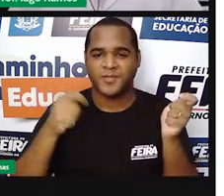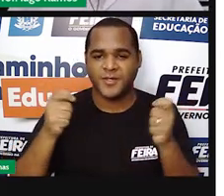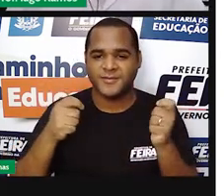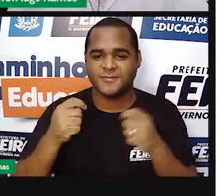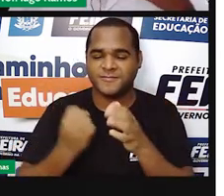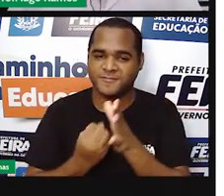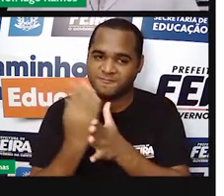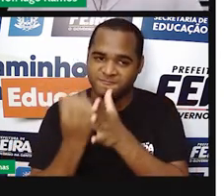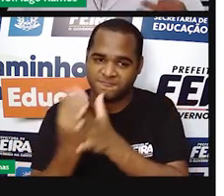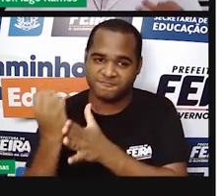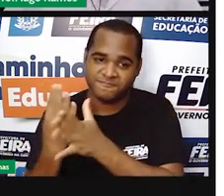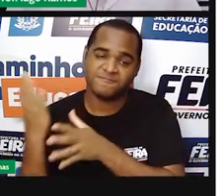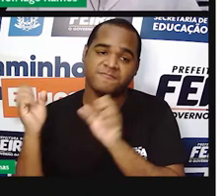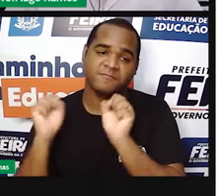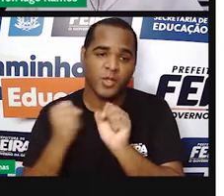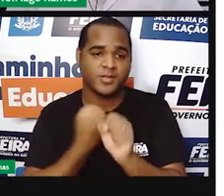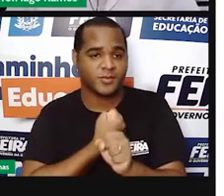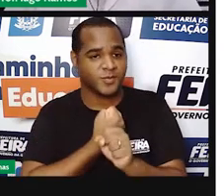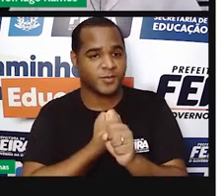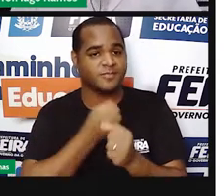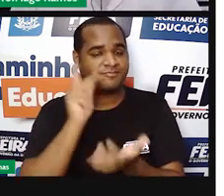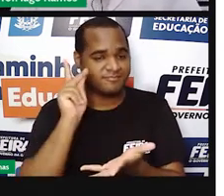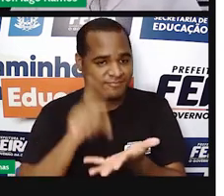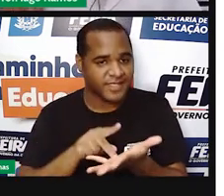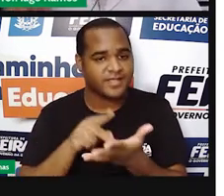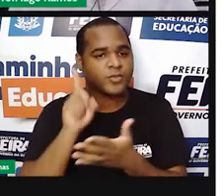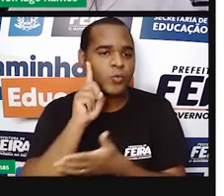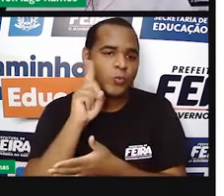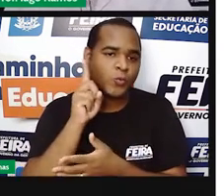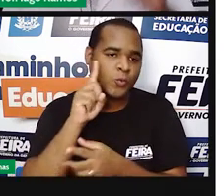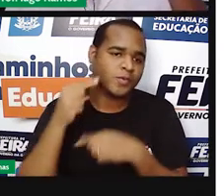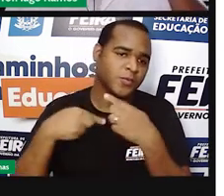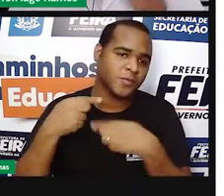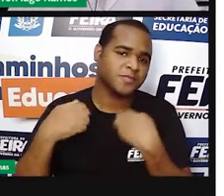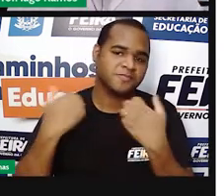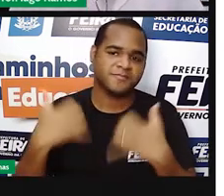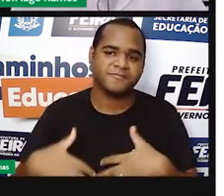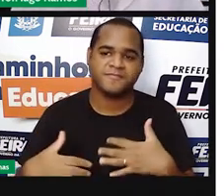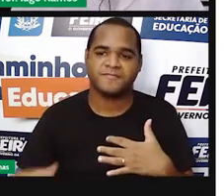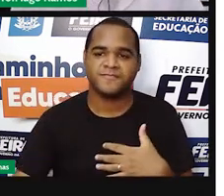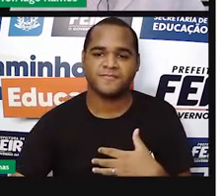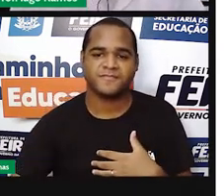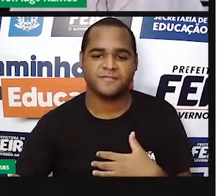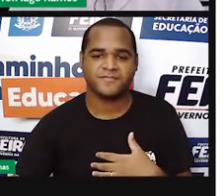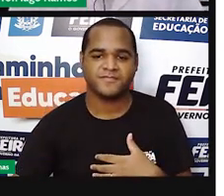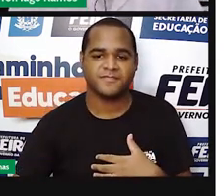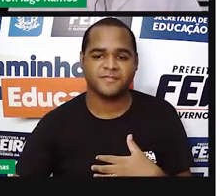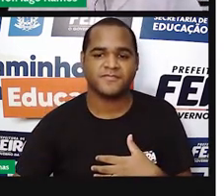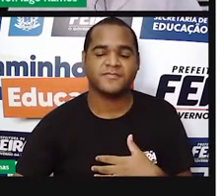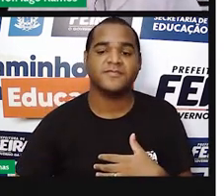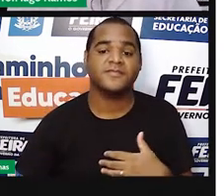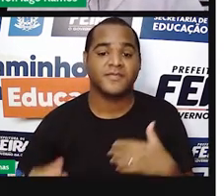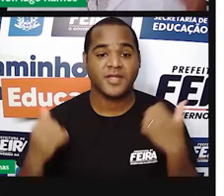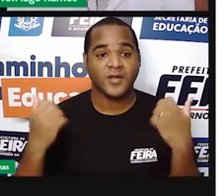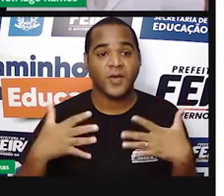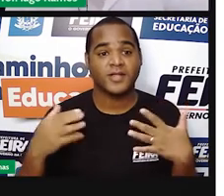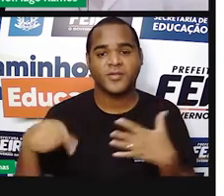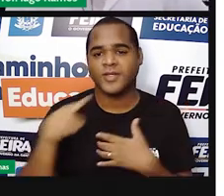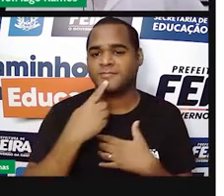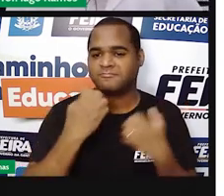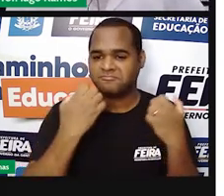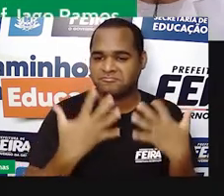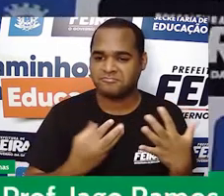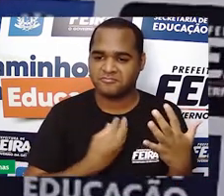aparecer sim números reais no nosso dia a dia, tá bom? Para isso a gente vai para a nossa lousa digital,